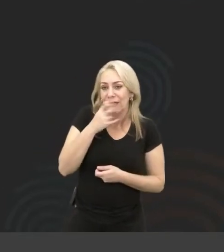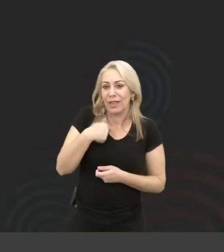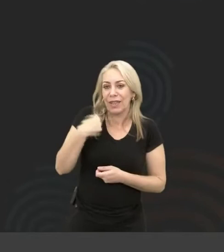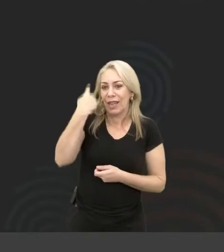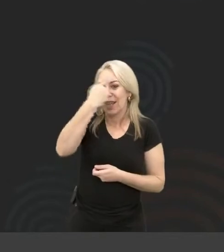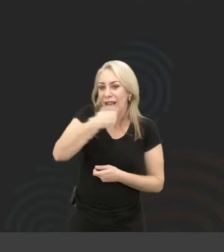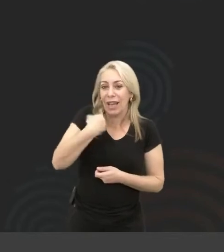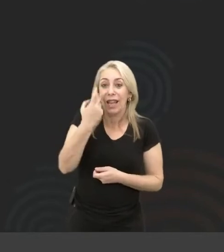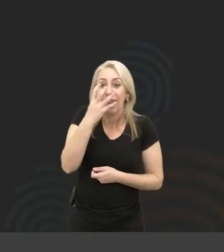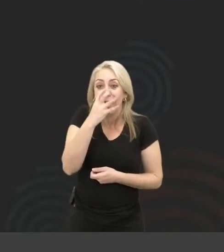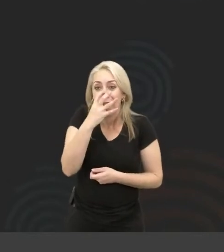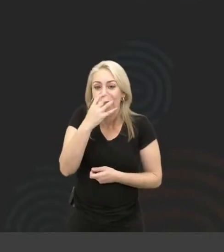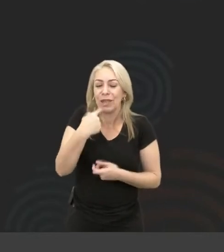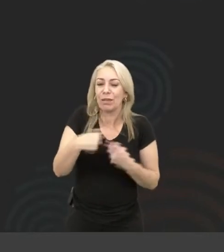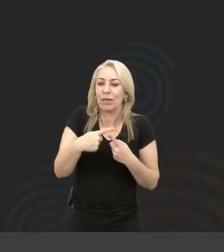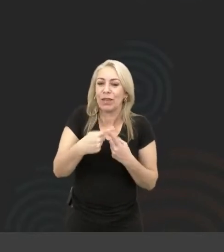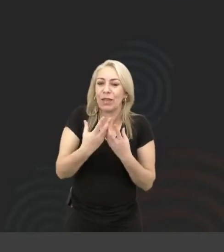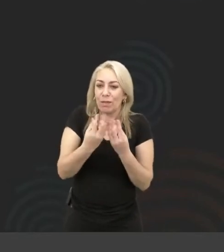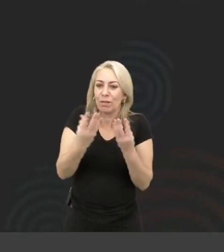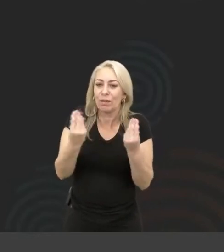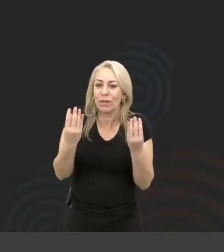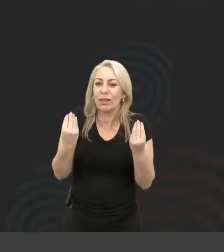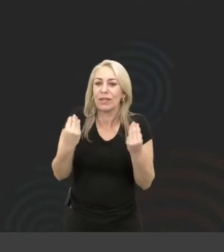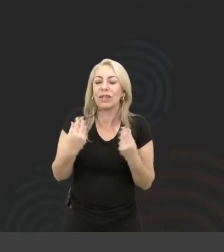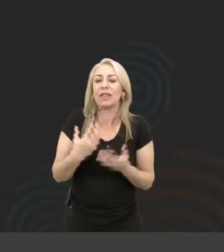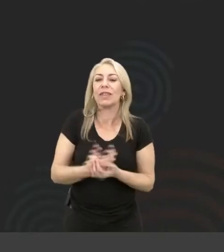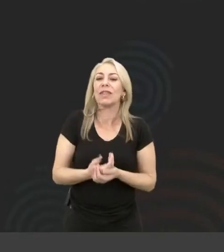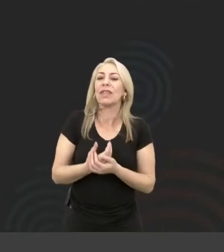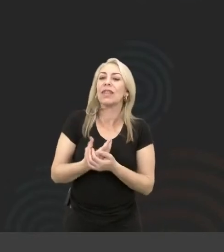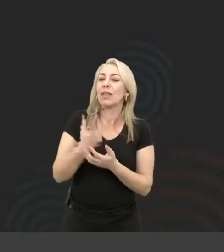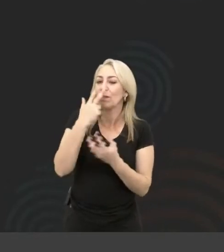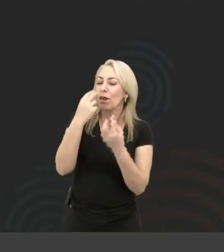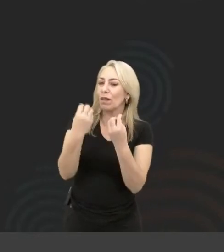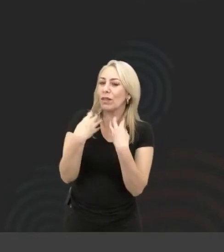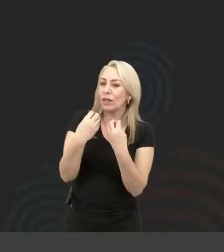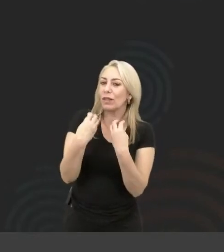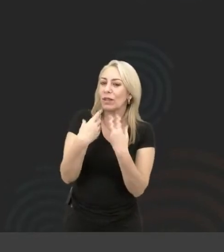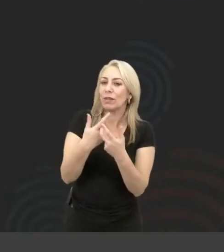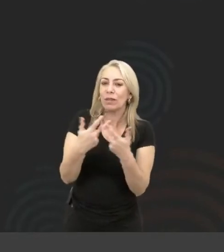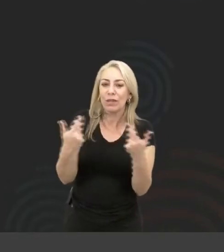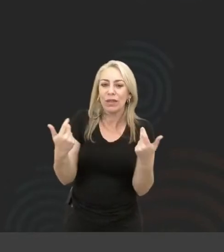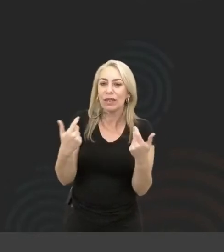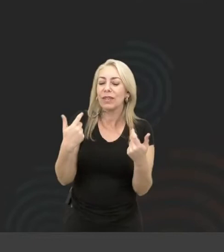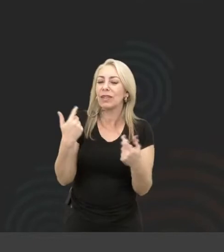maravilhada porque foi, porra, poxa, uma aula, né? Tipo, um negócio